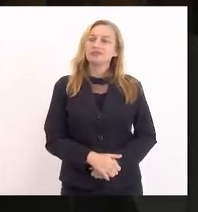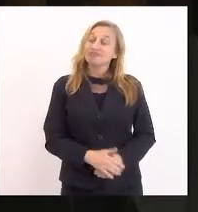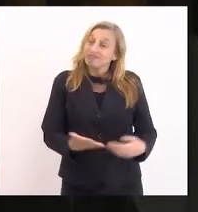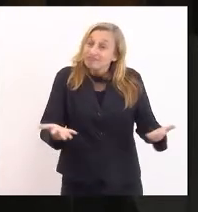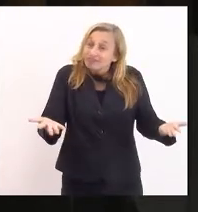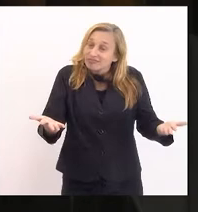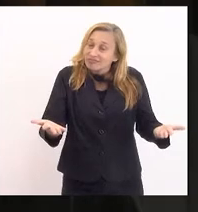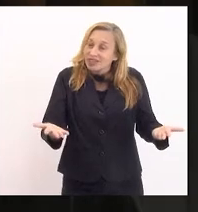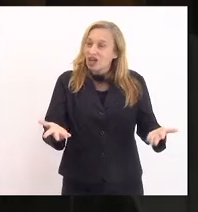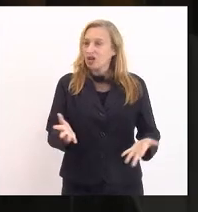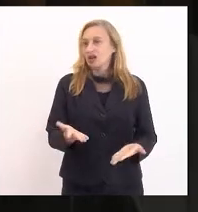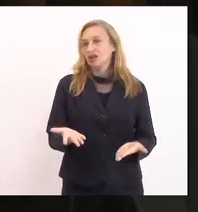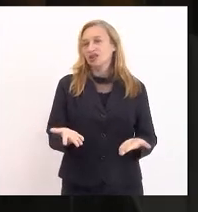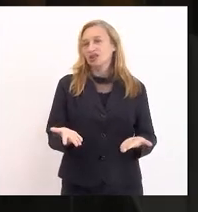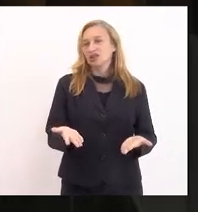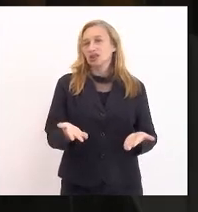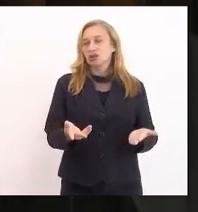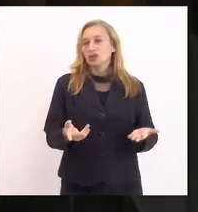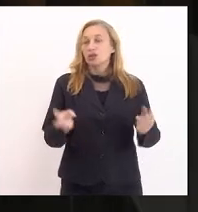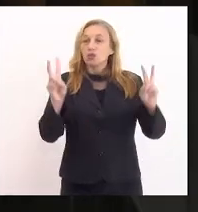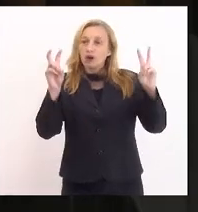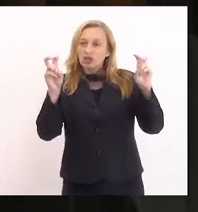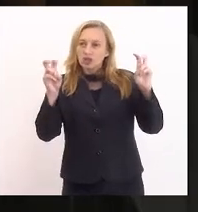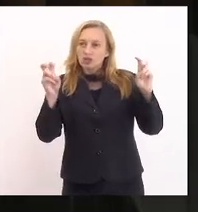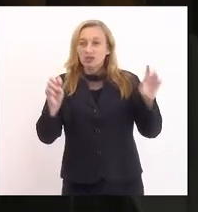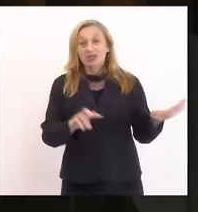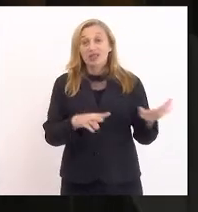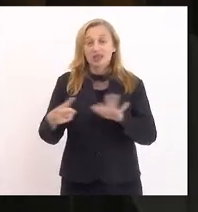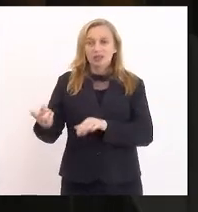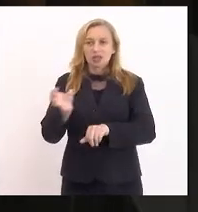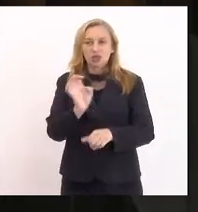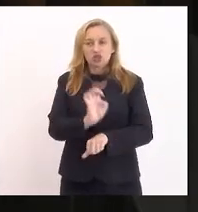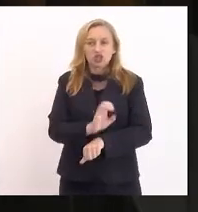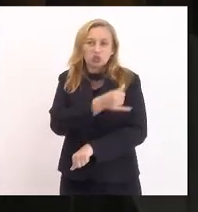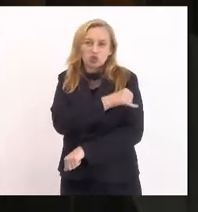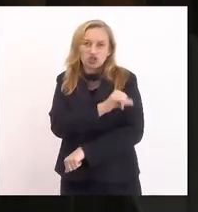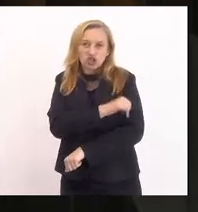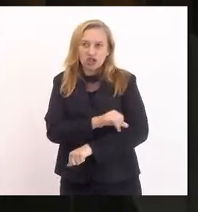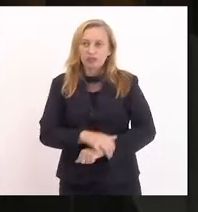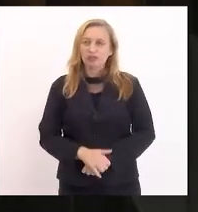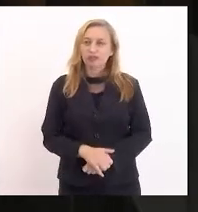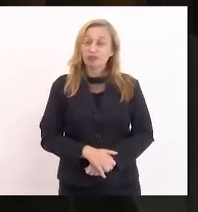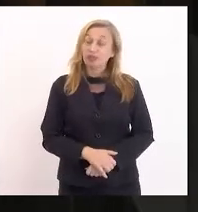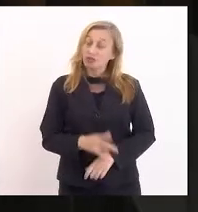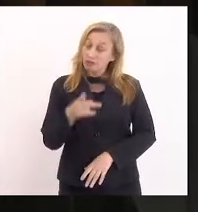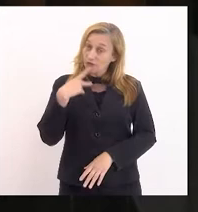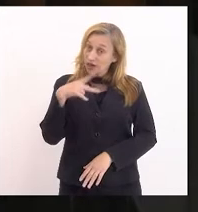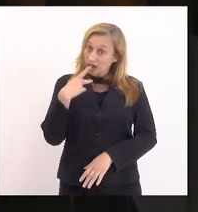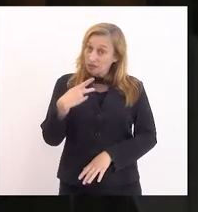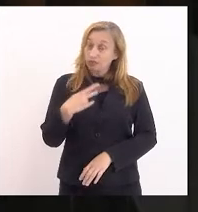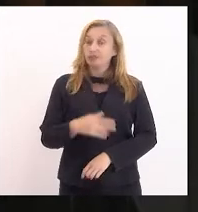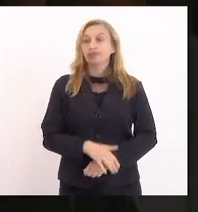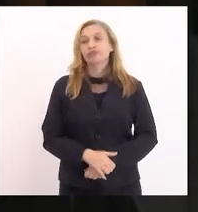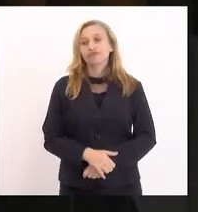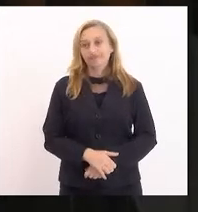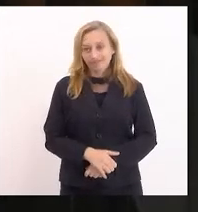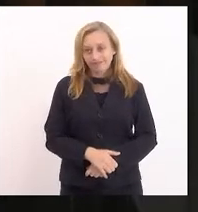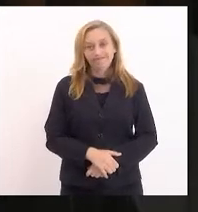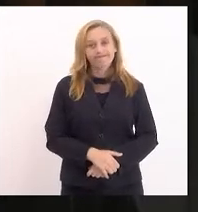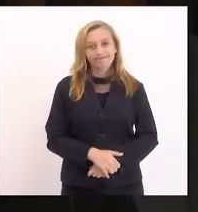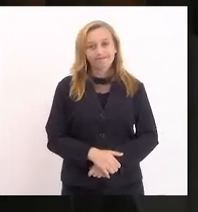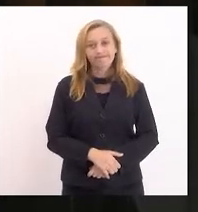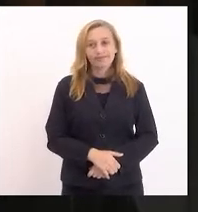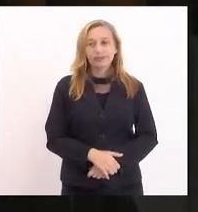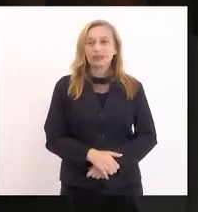com o fato dessa semana aqui, no nosso Estado do Rio de Janeiro, eu tenho dito e Vossa